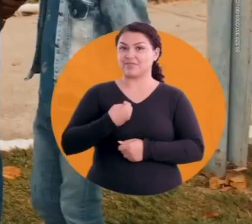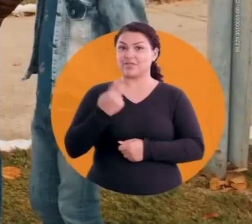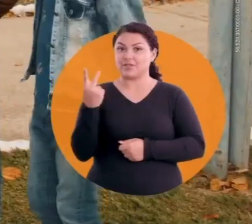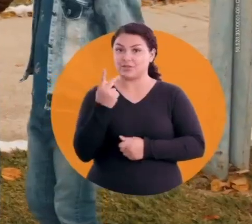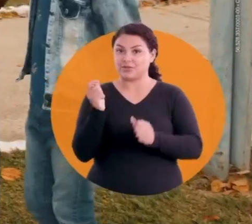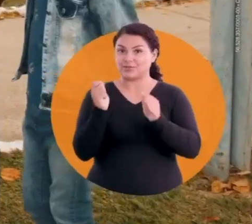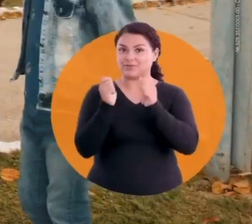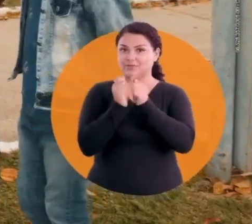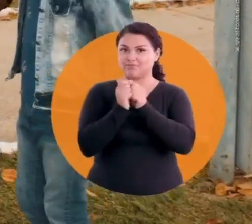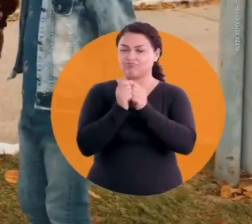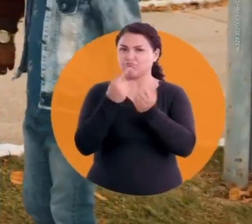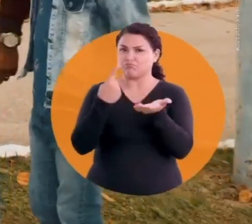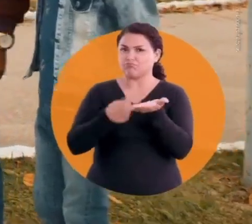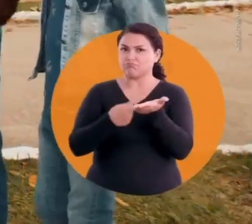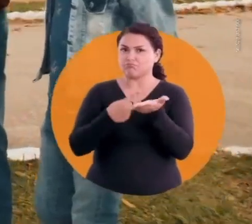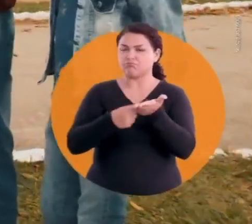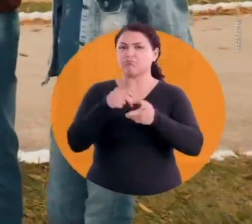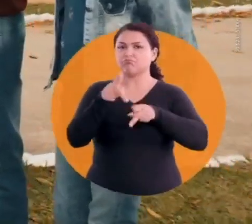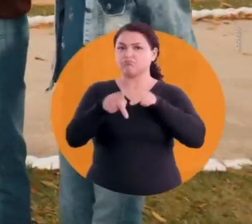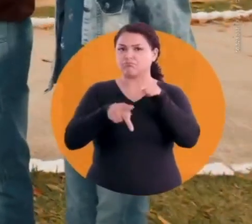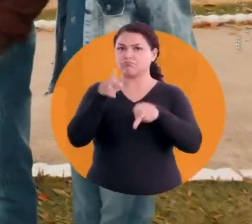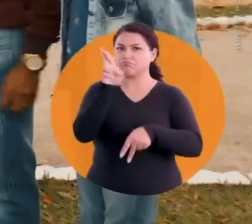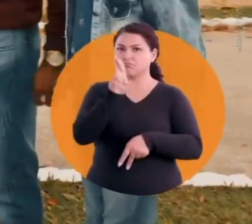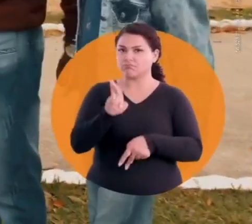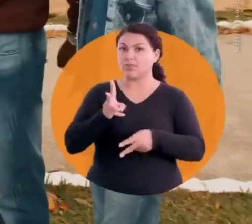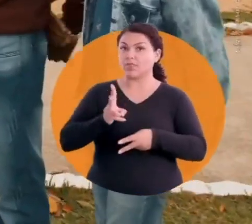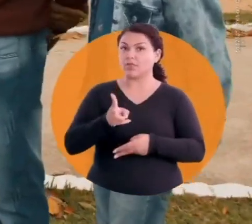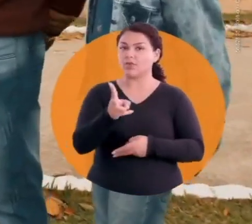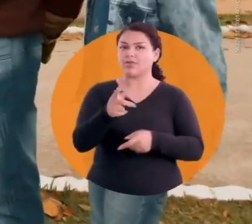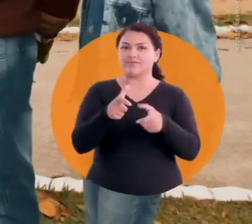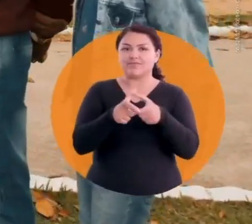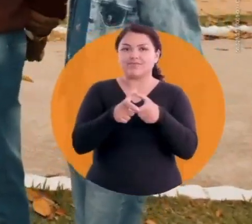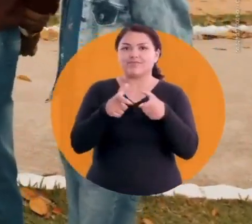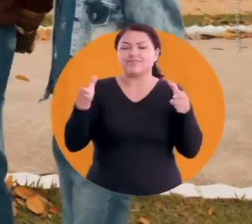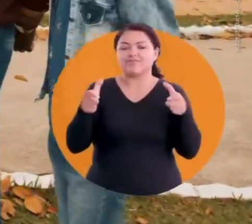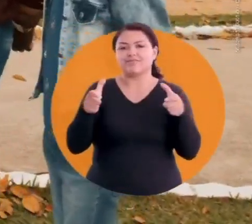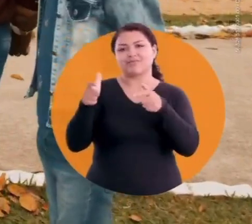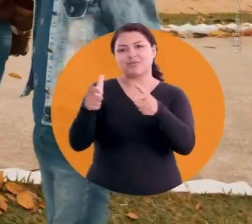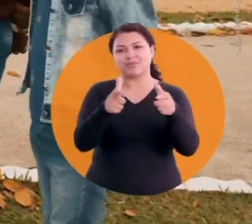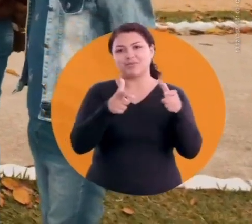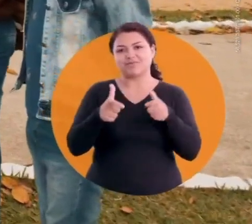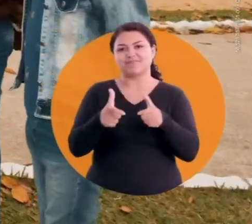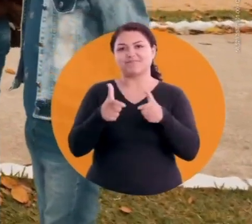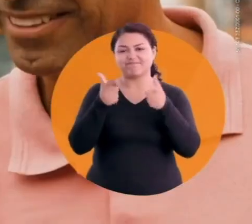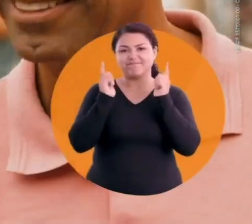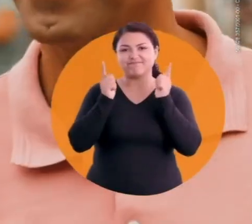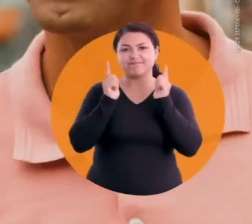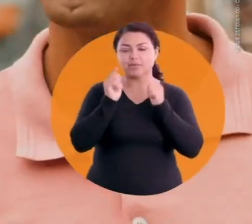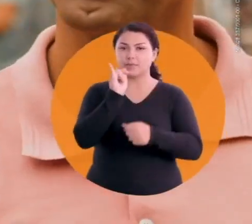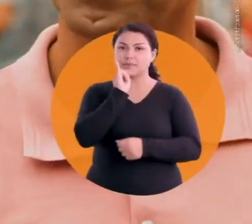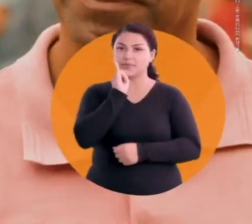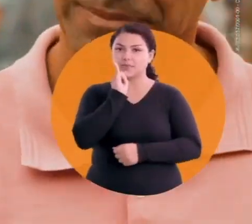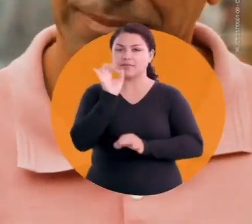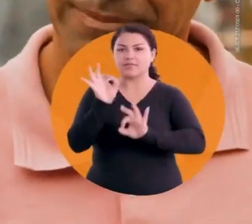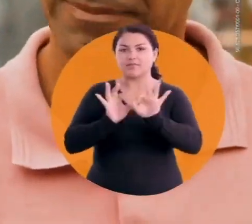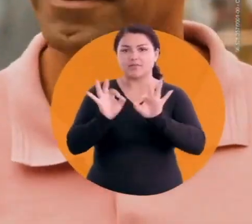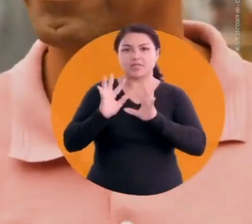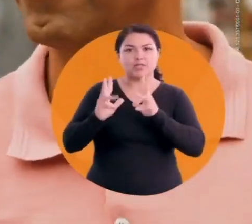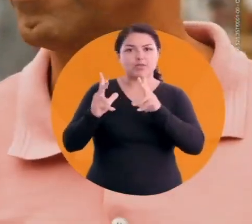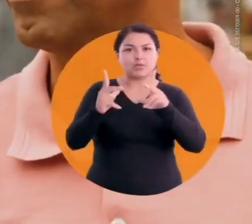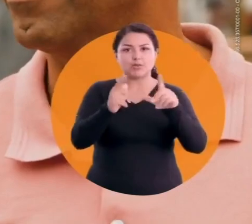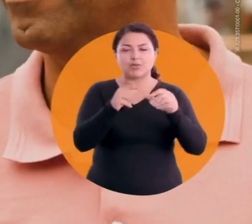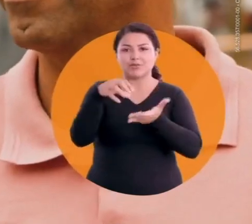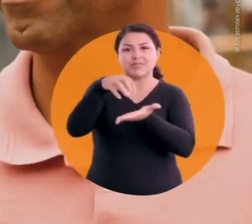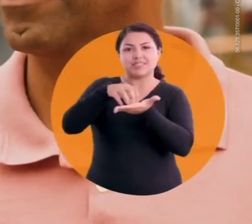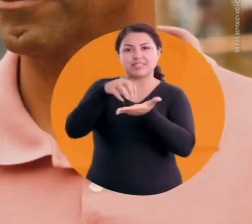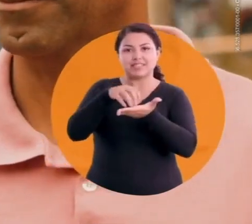de se viver E eu e Davi, a gente está assumindo o compromisso com a população de Resende De continuar ampliando esses espaços de lazer Como, exemplo, a gente quer